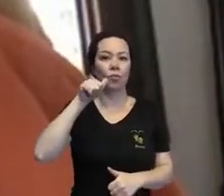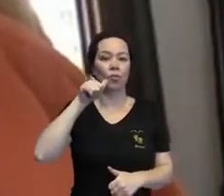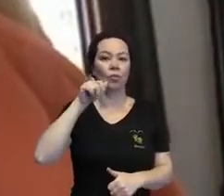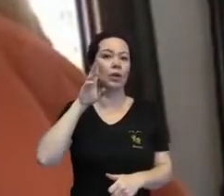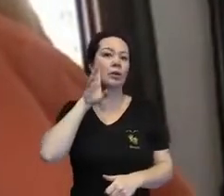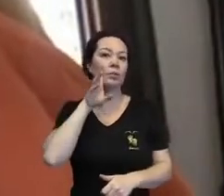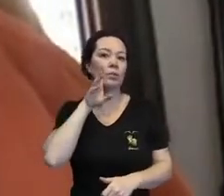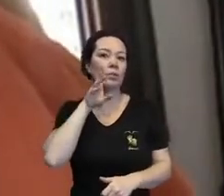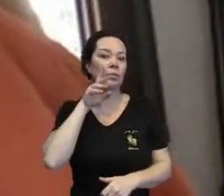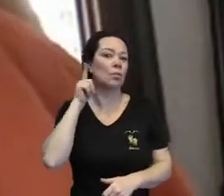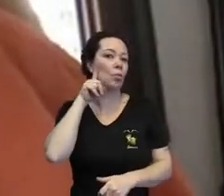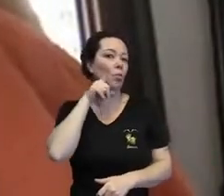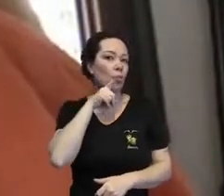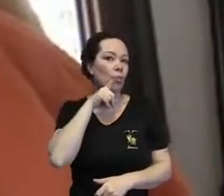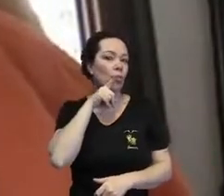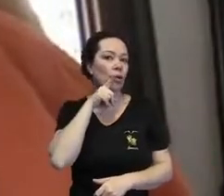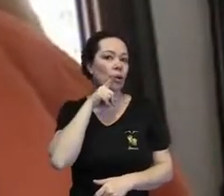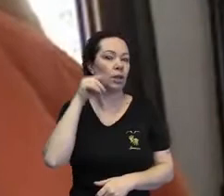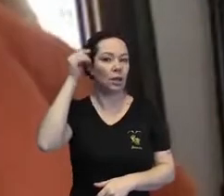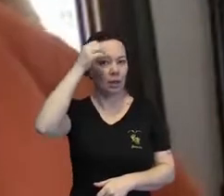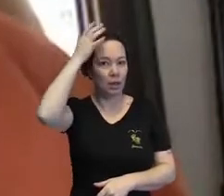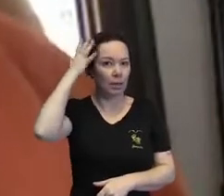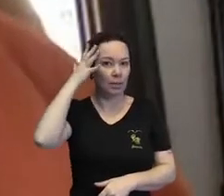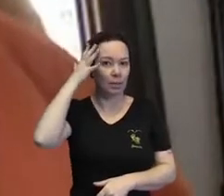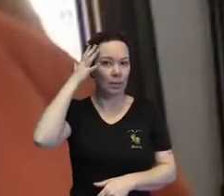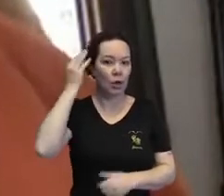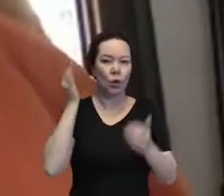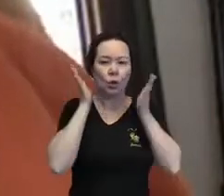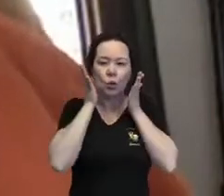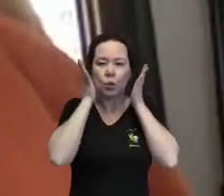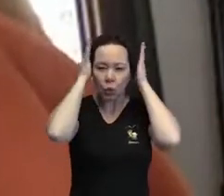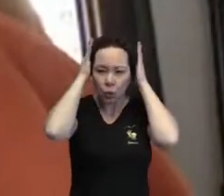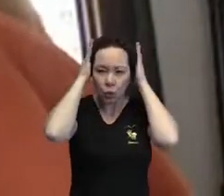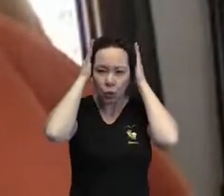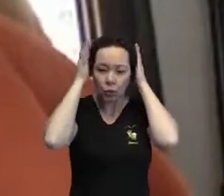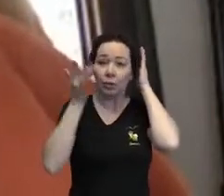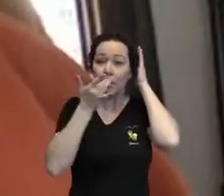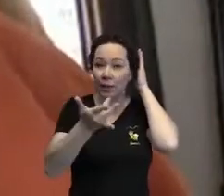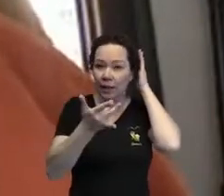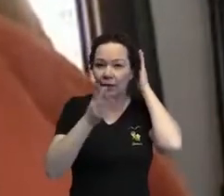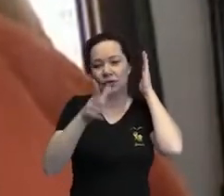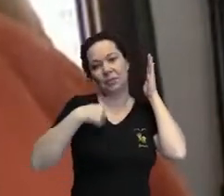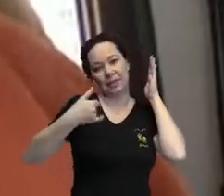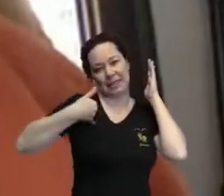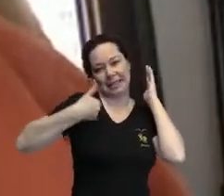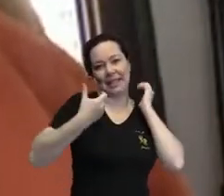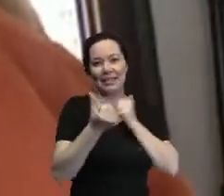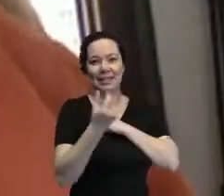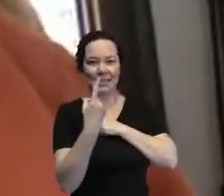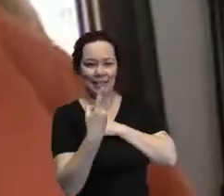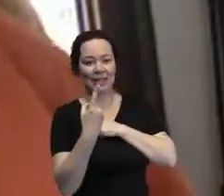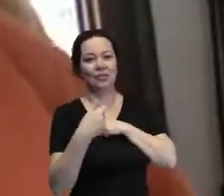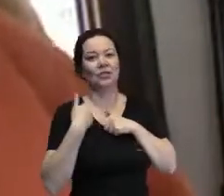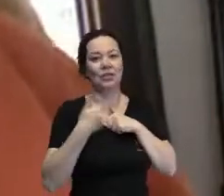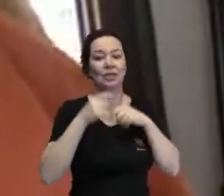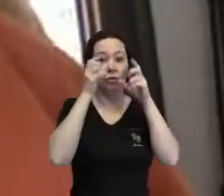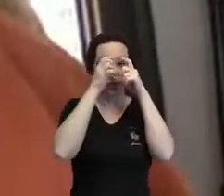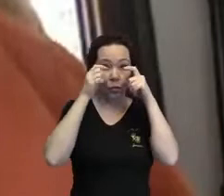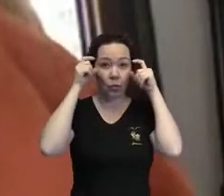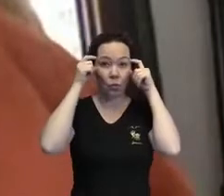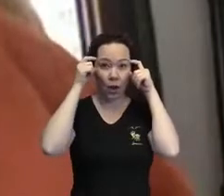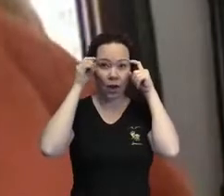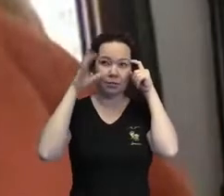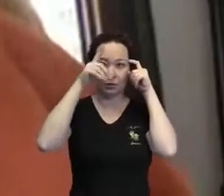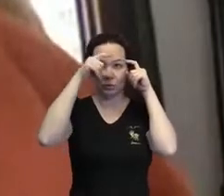pele morena, cabelos bem curtos, grisalhos, assumidos, da minha idade, 61 anos. Um óculos meio